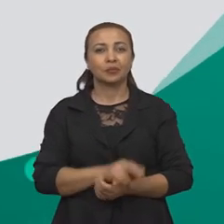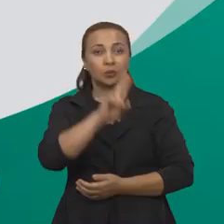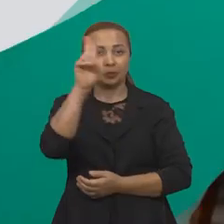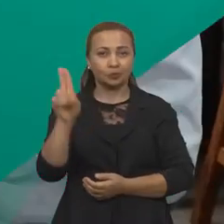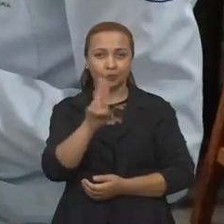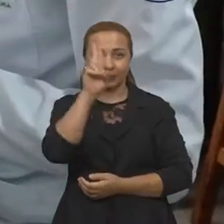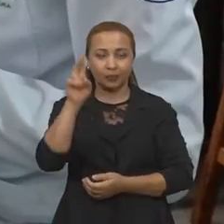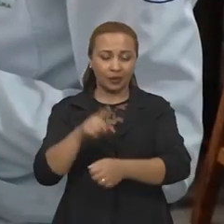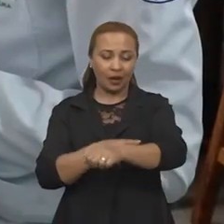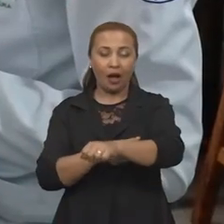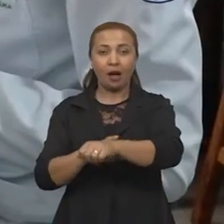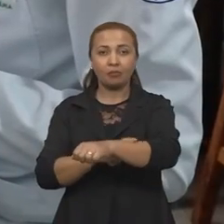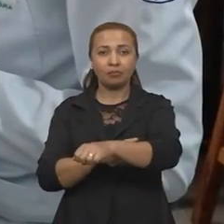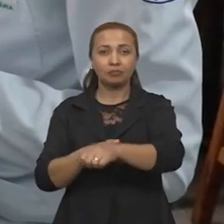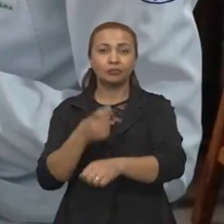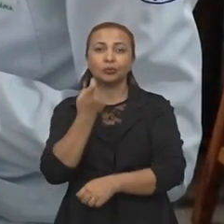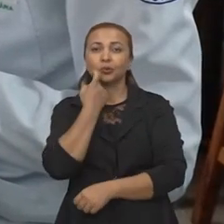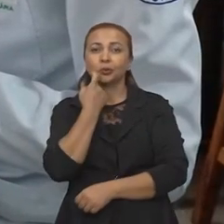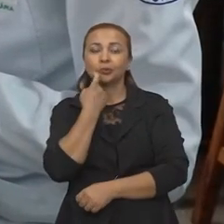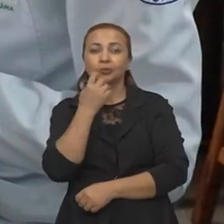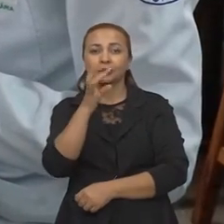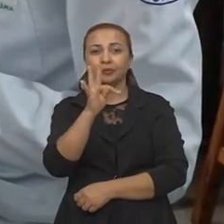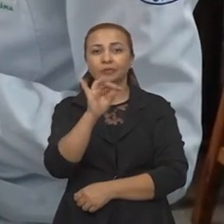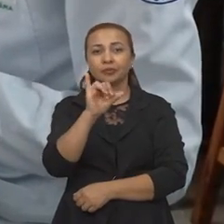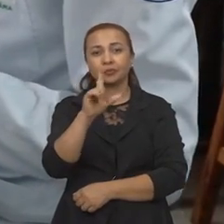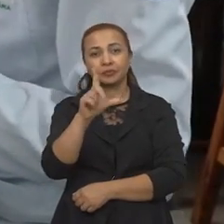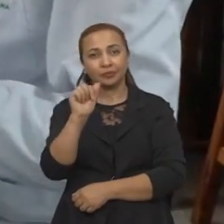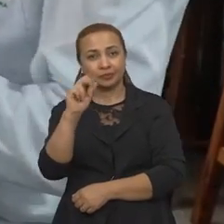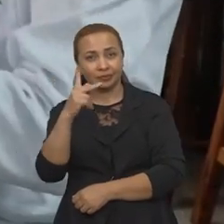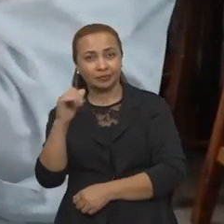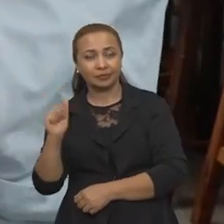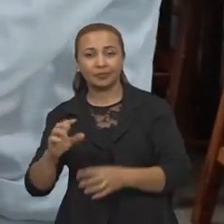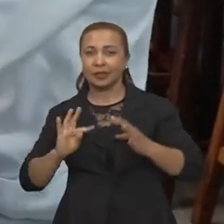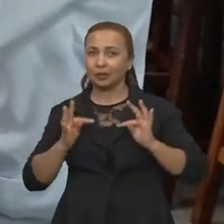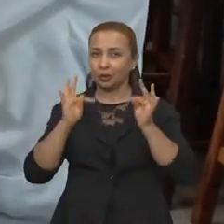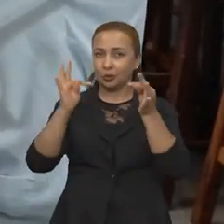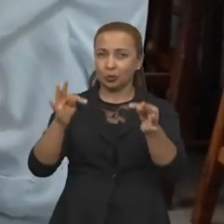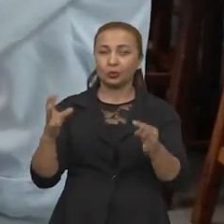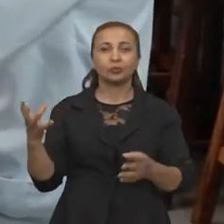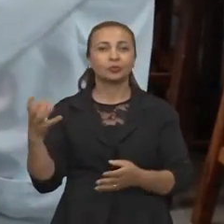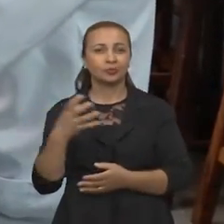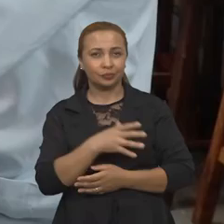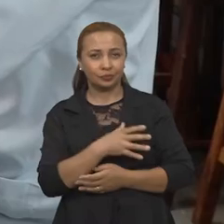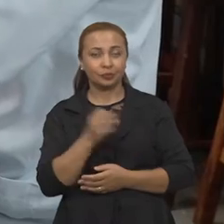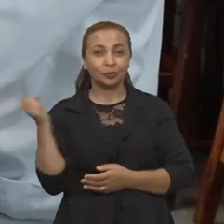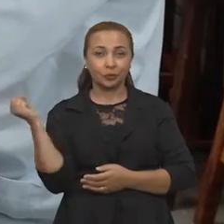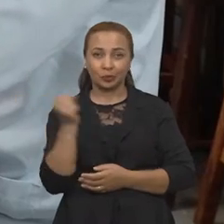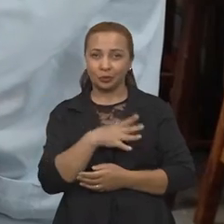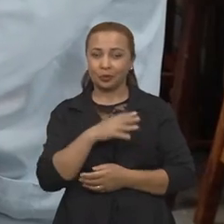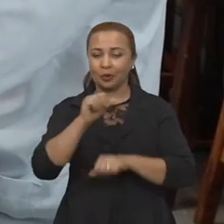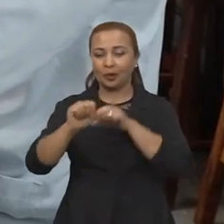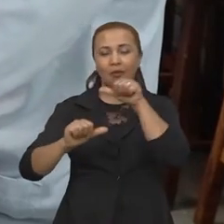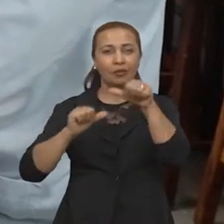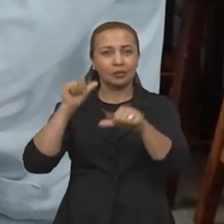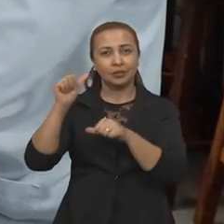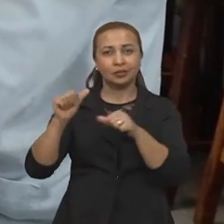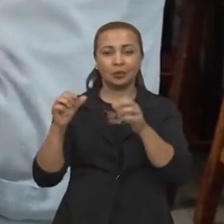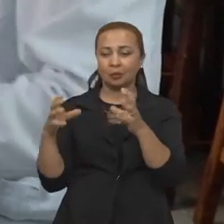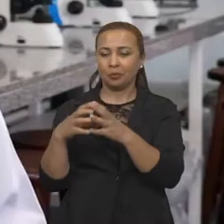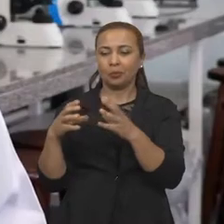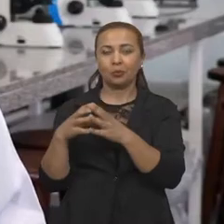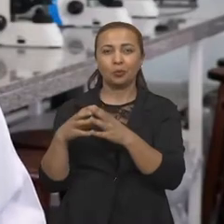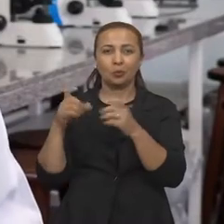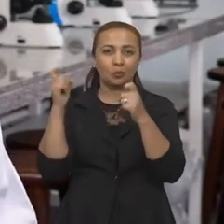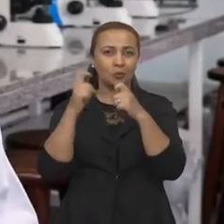O uso das peles de tilápia é uma tecnologia relativamente nova. Então, foi desenvolvida